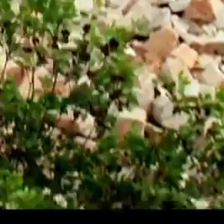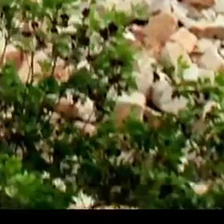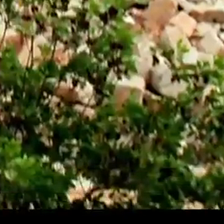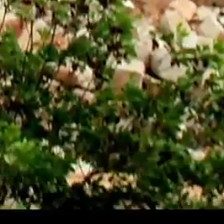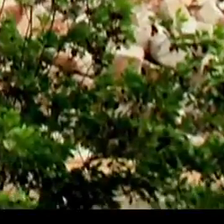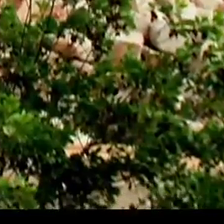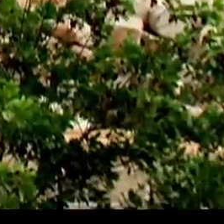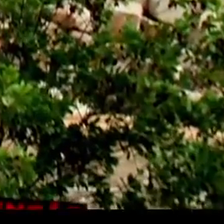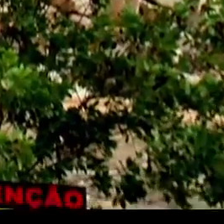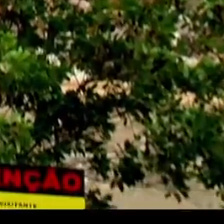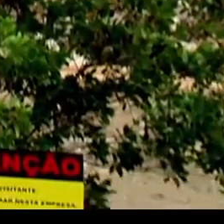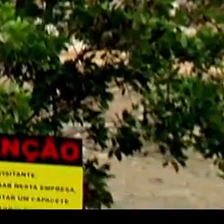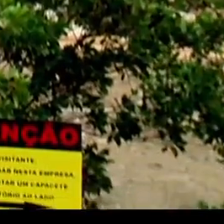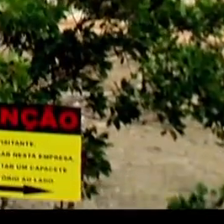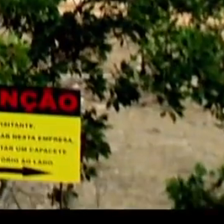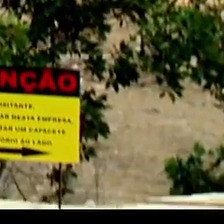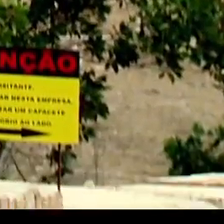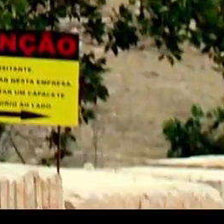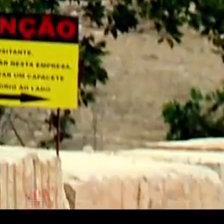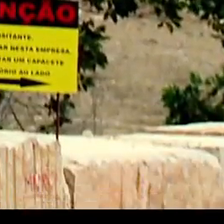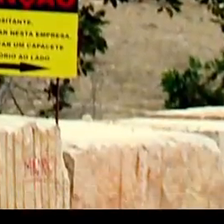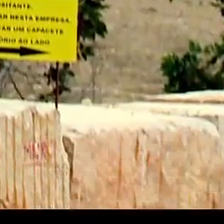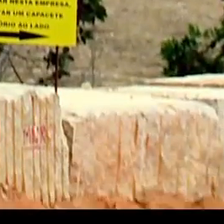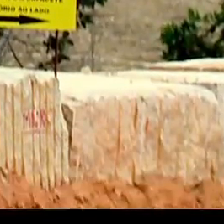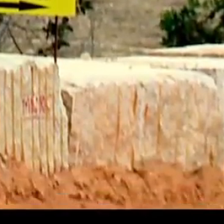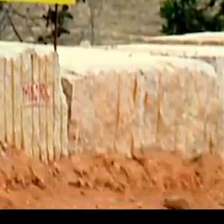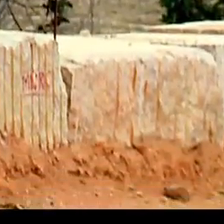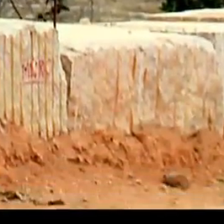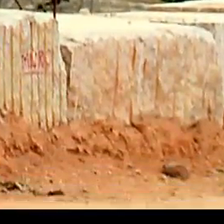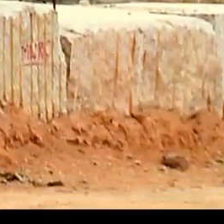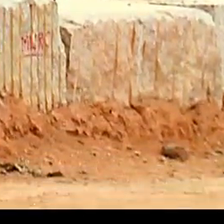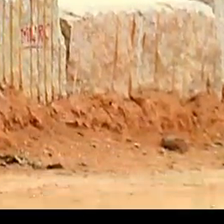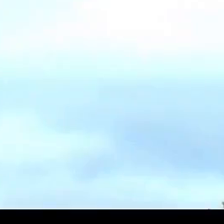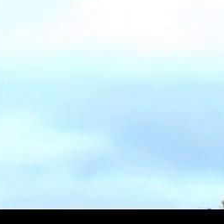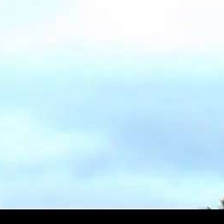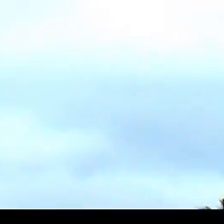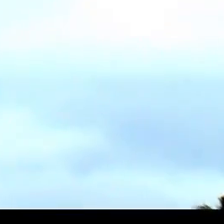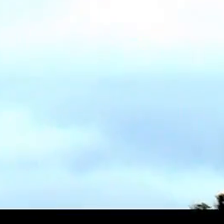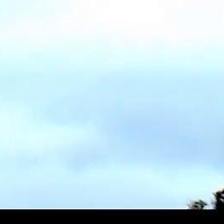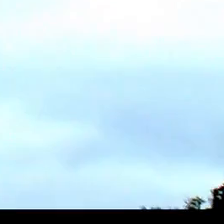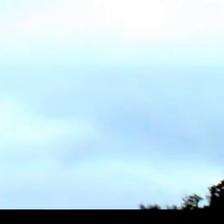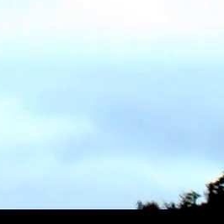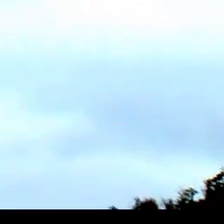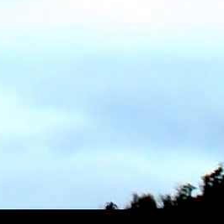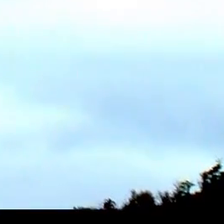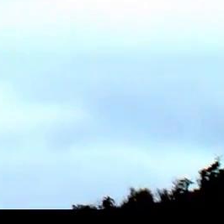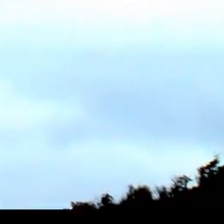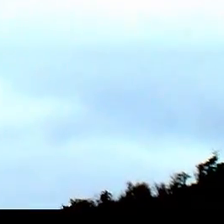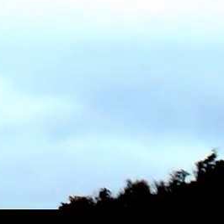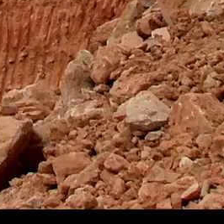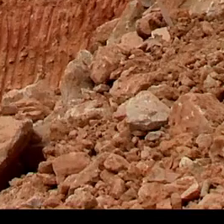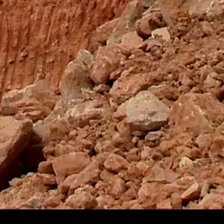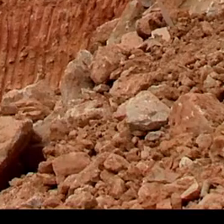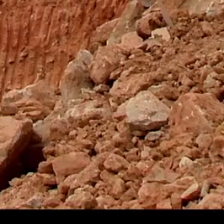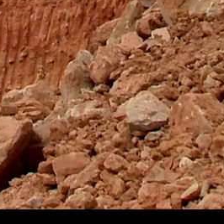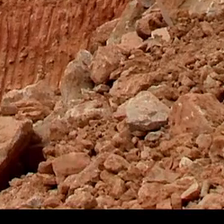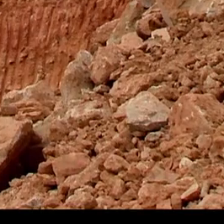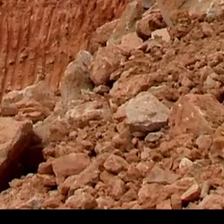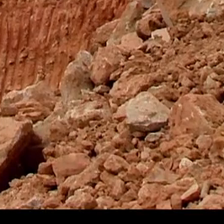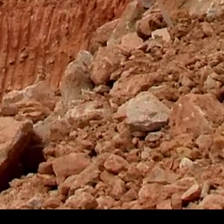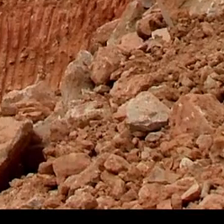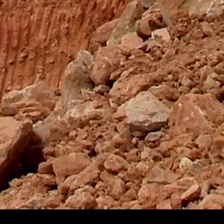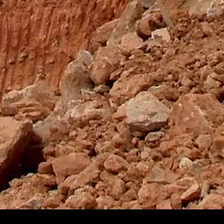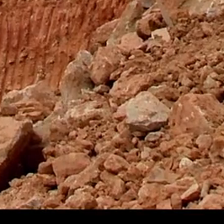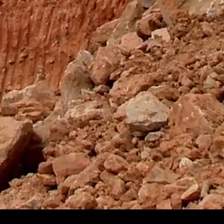Júnior, apresentador. Imagens da área externa de uma enorme mina em uma região rural. O apresentador está no local e usa